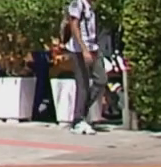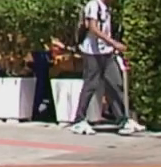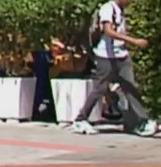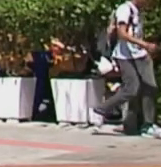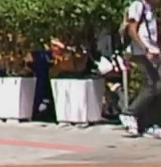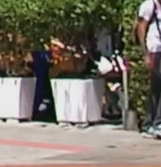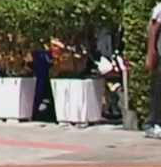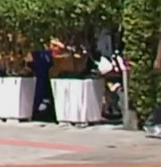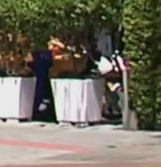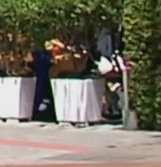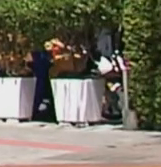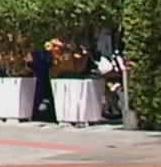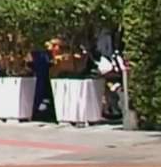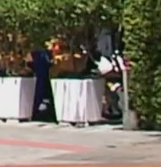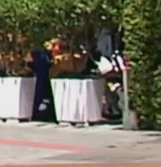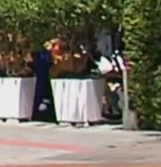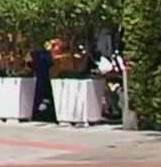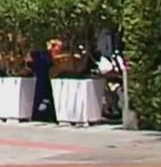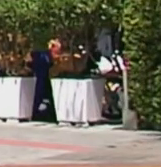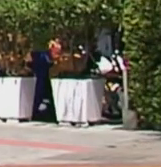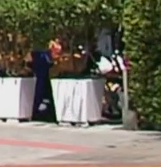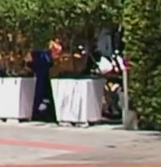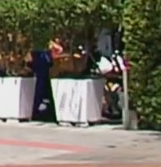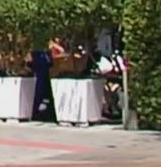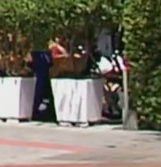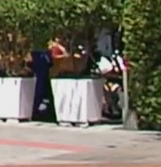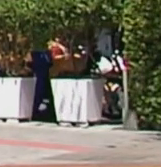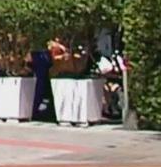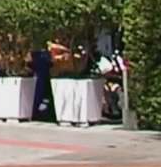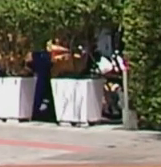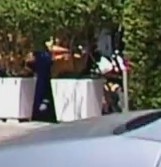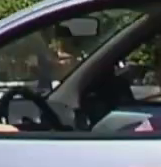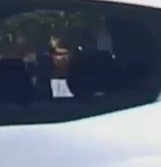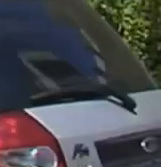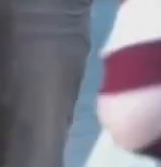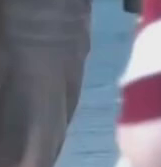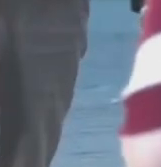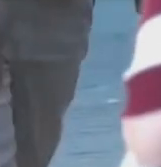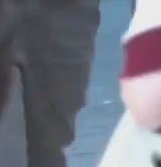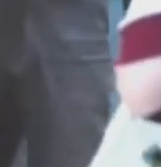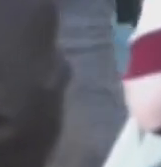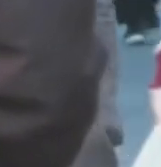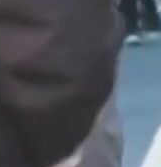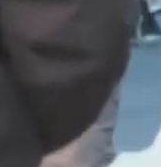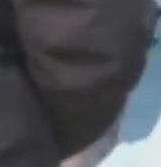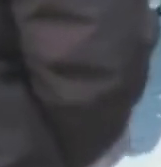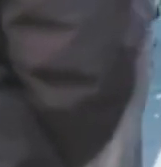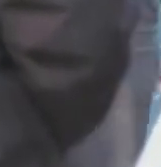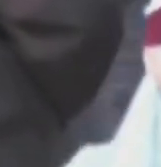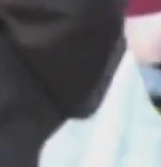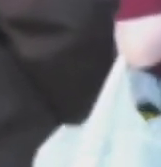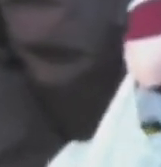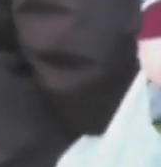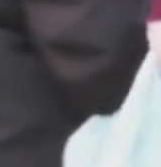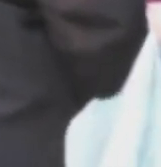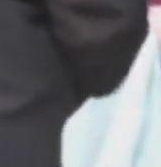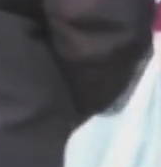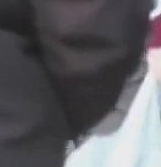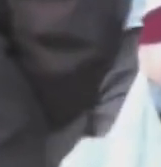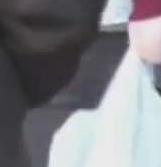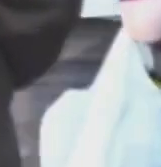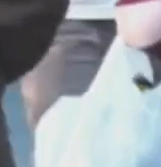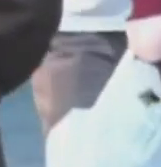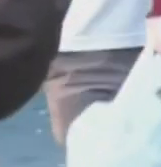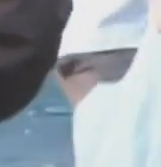tramitação o projeto que proíbe a nomeação para cargos da administração do estado e funções gratificadas para pessoas que tenham sido